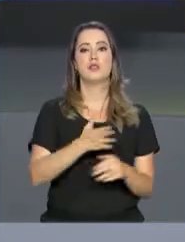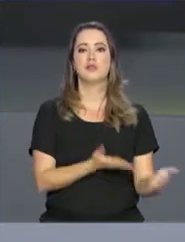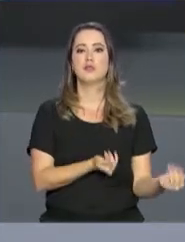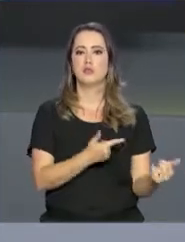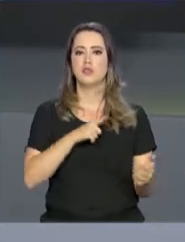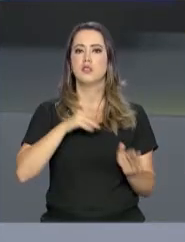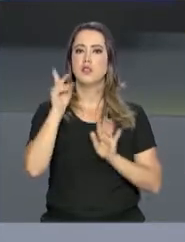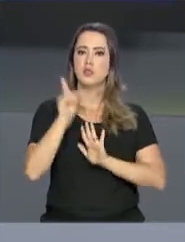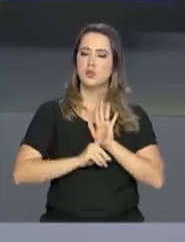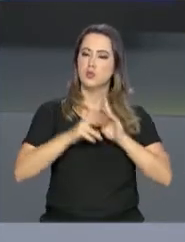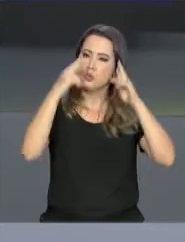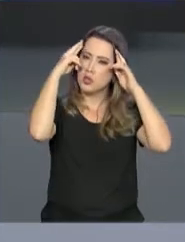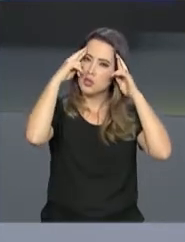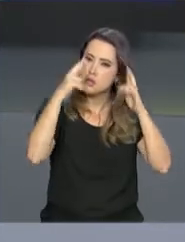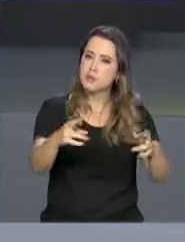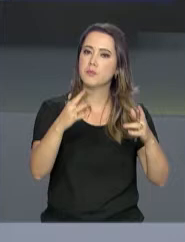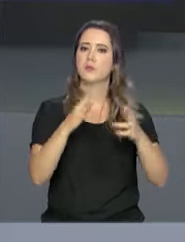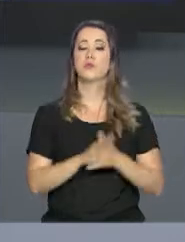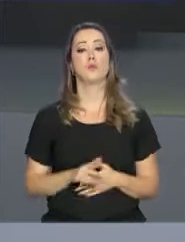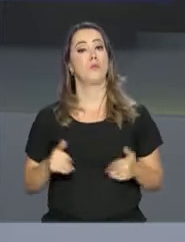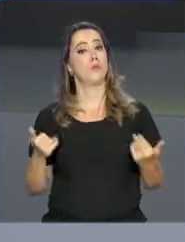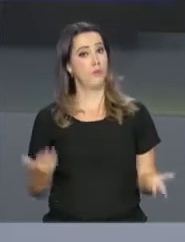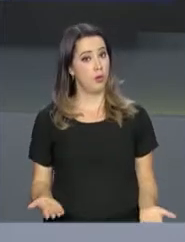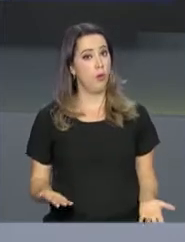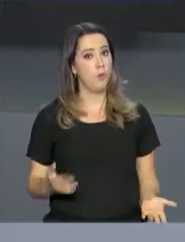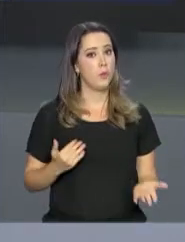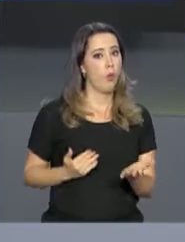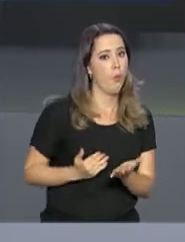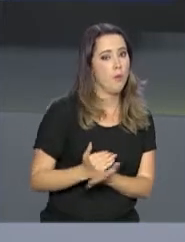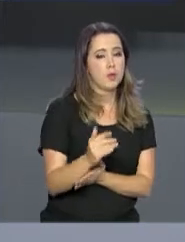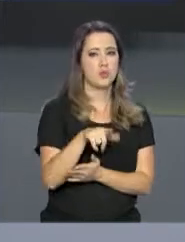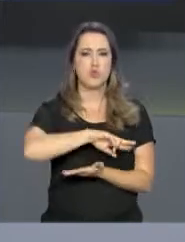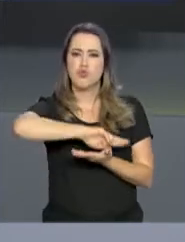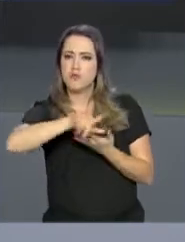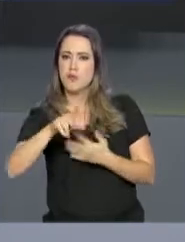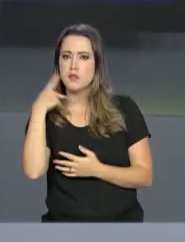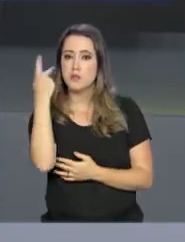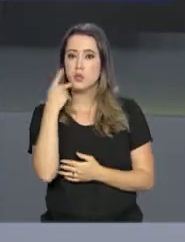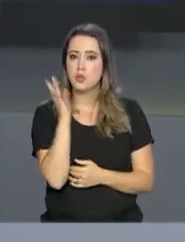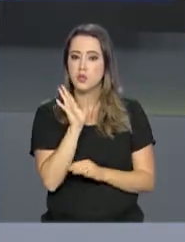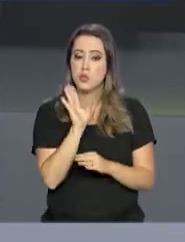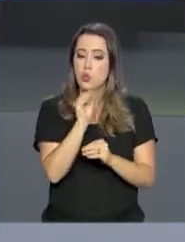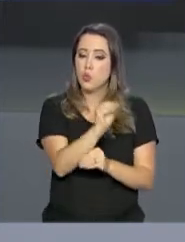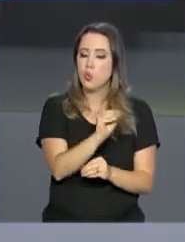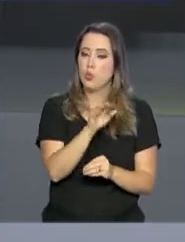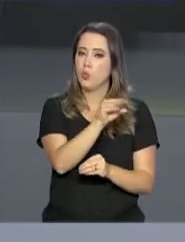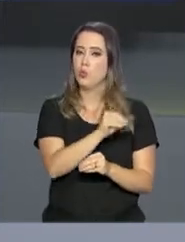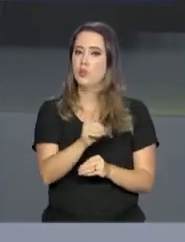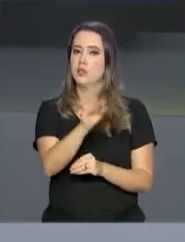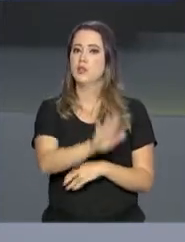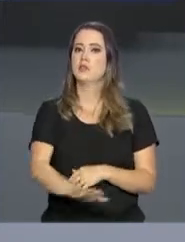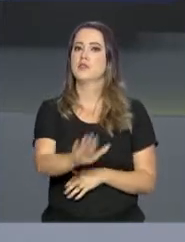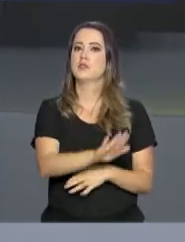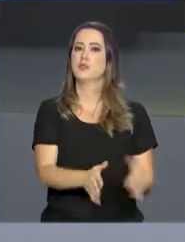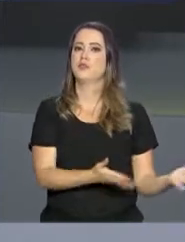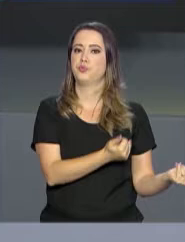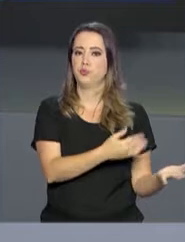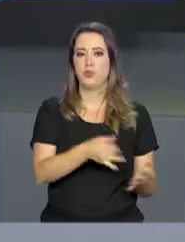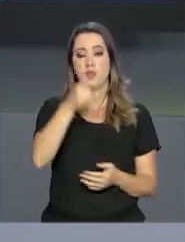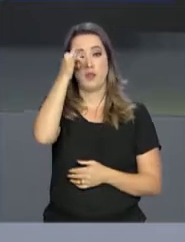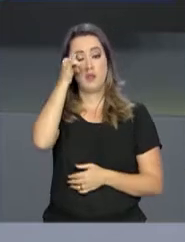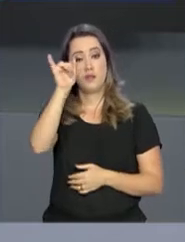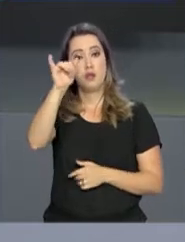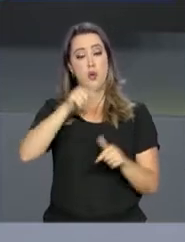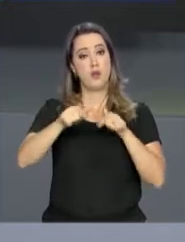tenham seus direitos respeitados. Desde então, várias políticas públicas voltadas para os pequenos avançaram, como o combate ao